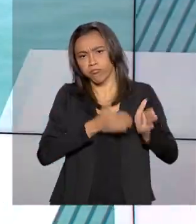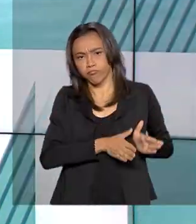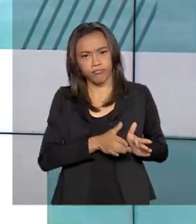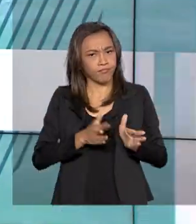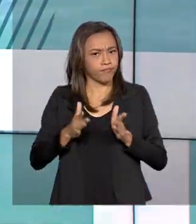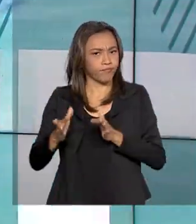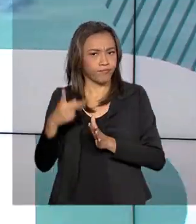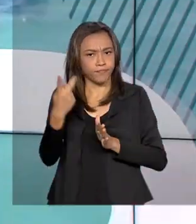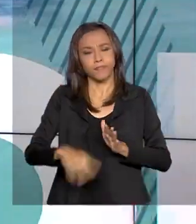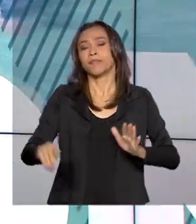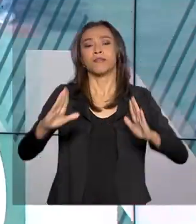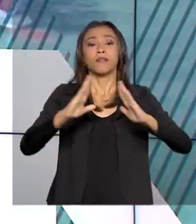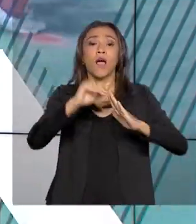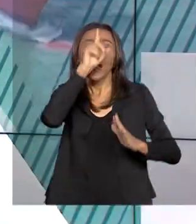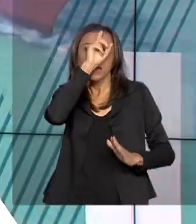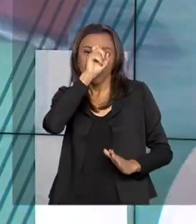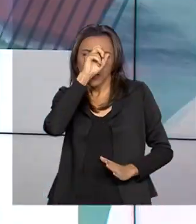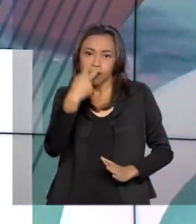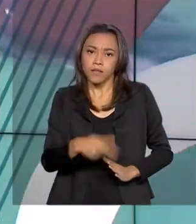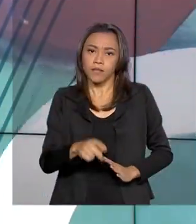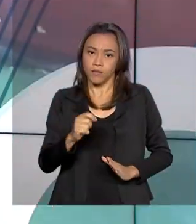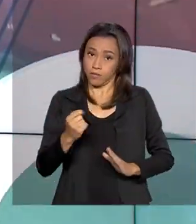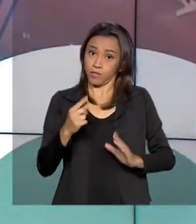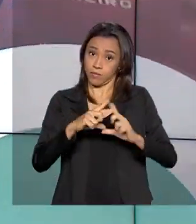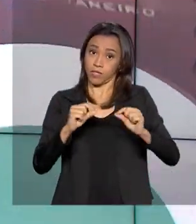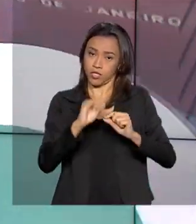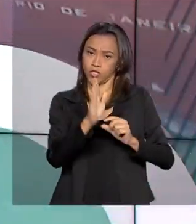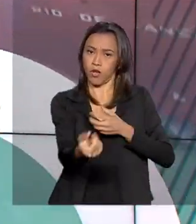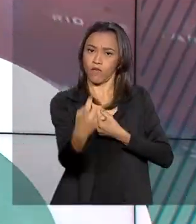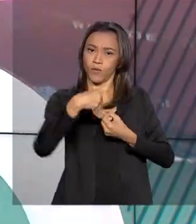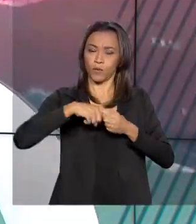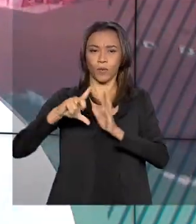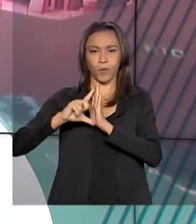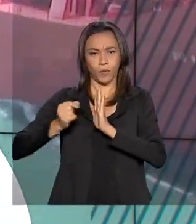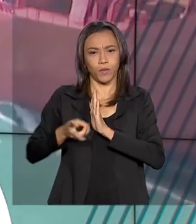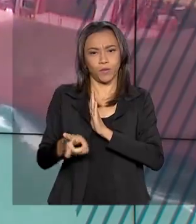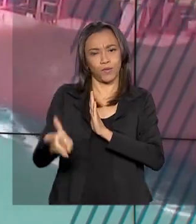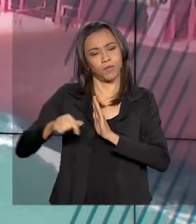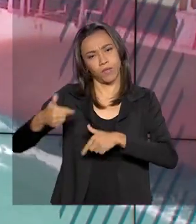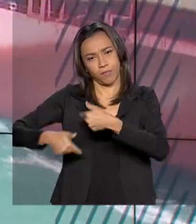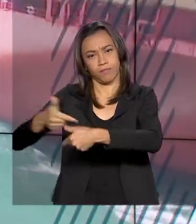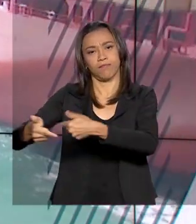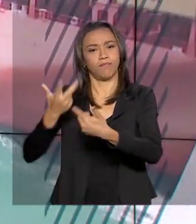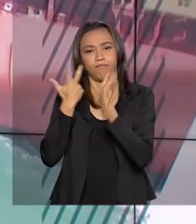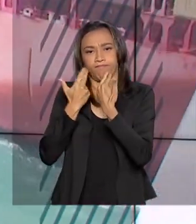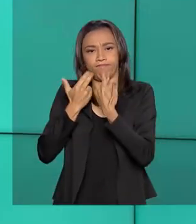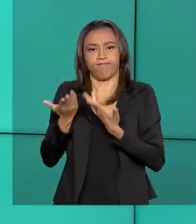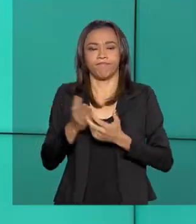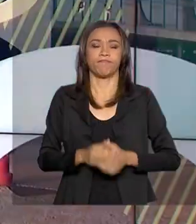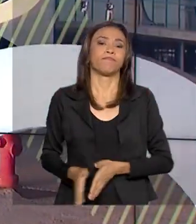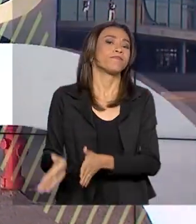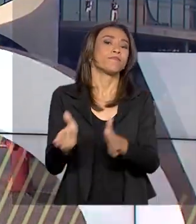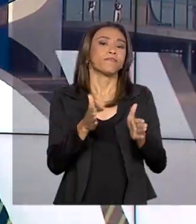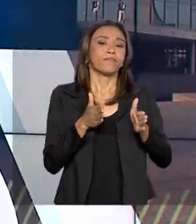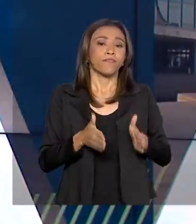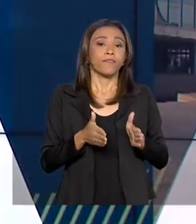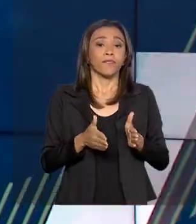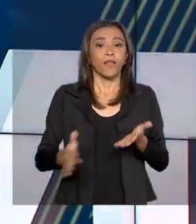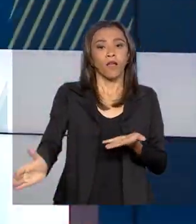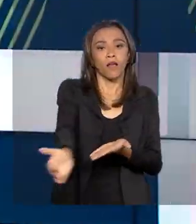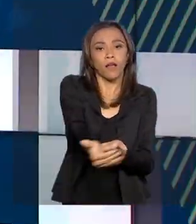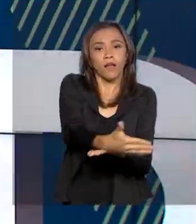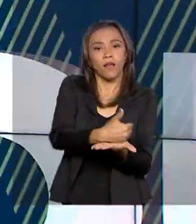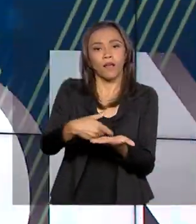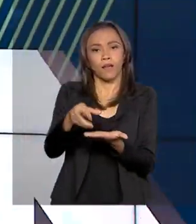Força Aérea de Brasília. Ele já retornou ao Palácio do Planalto e cumpre a agenda normalmente. A Receita Federal